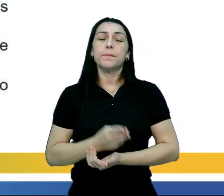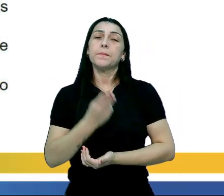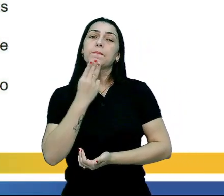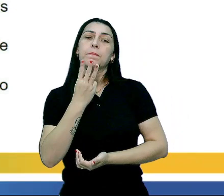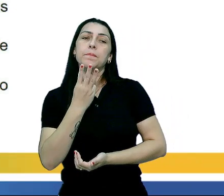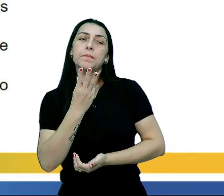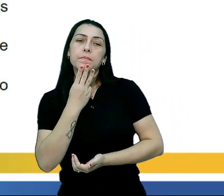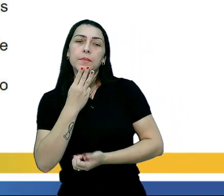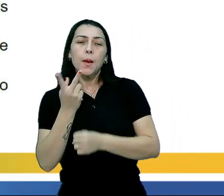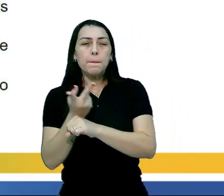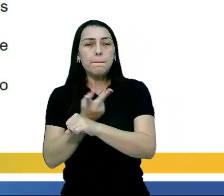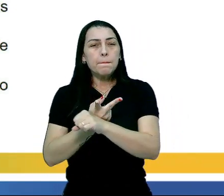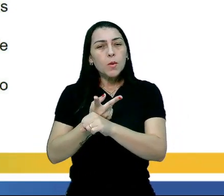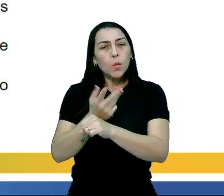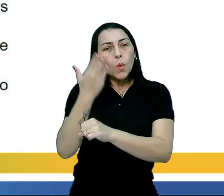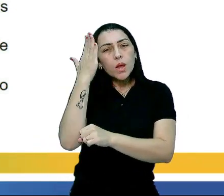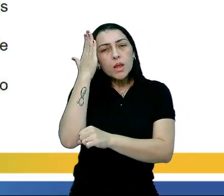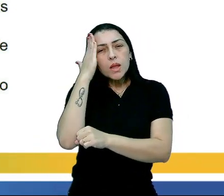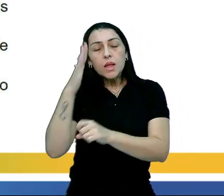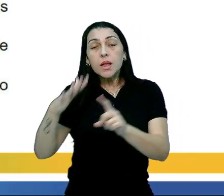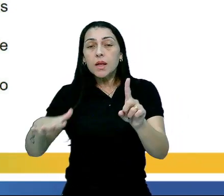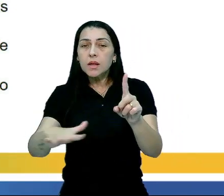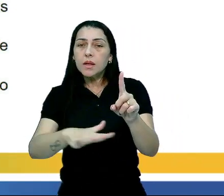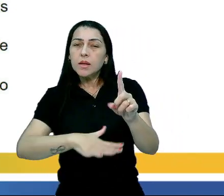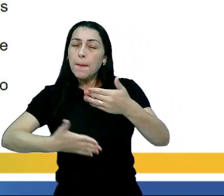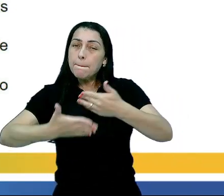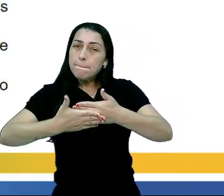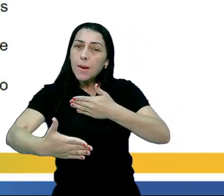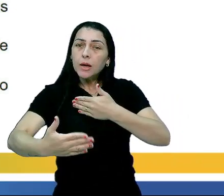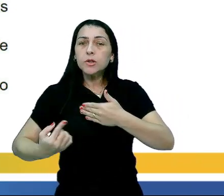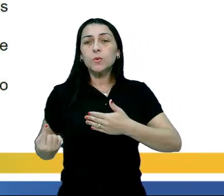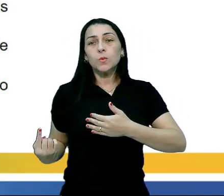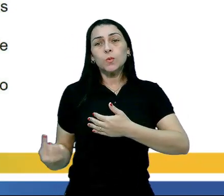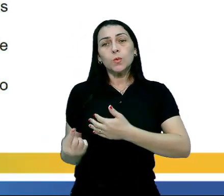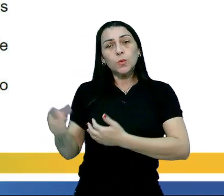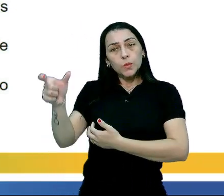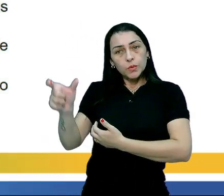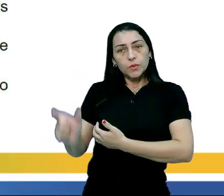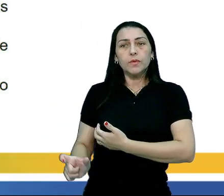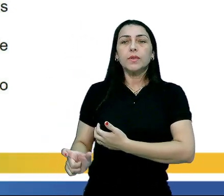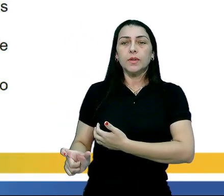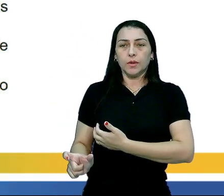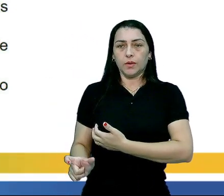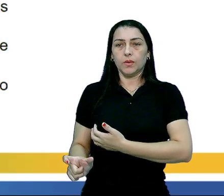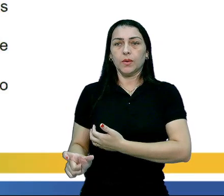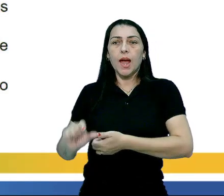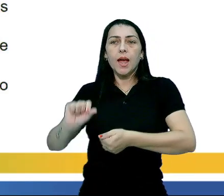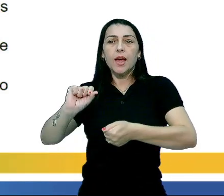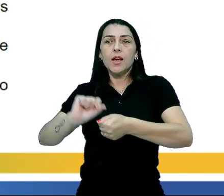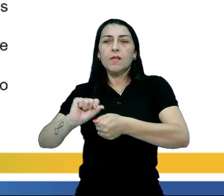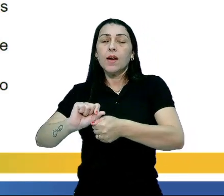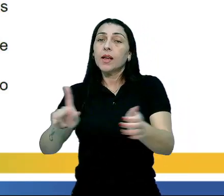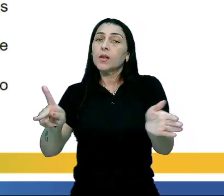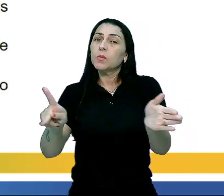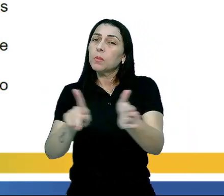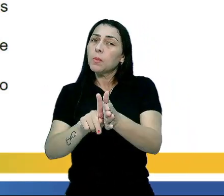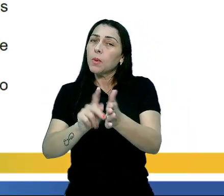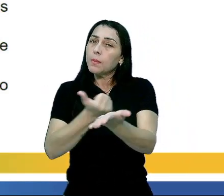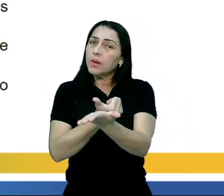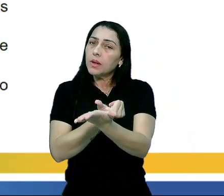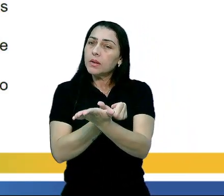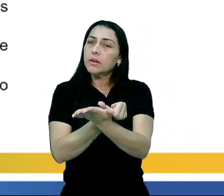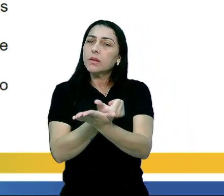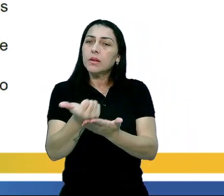Max Weber procurou compreender a sociedade a partir dos indivíduos que a